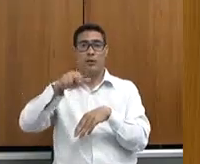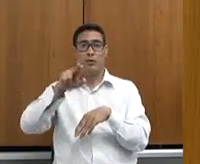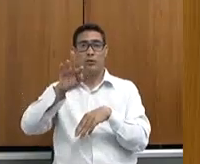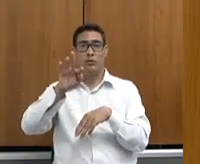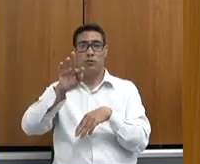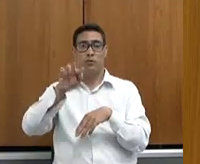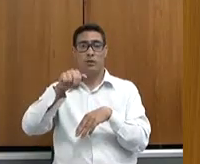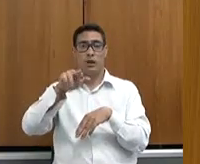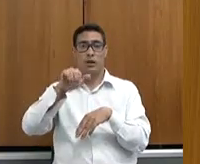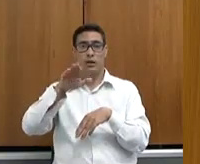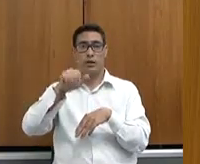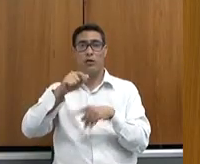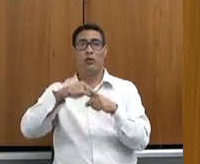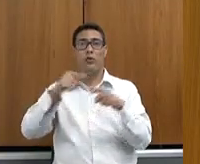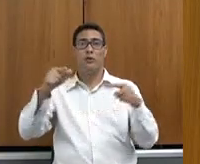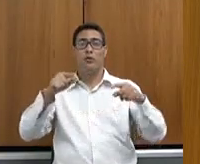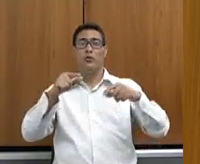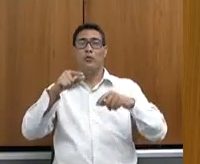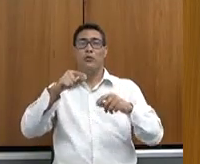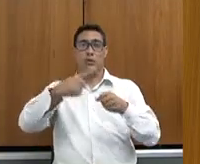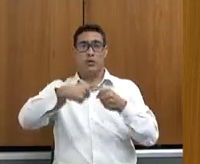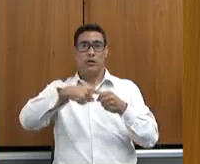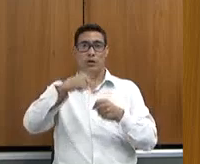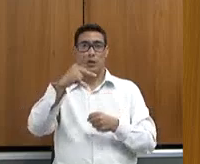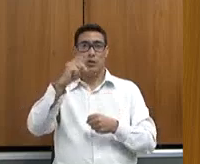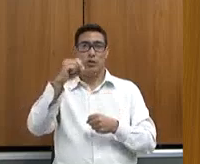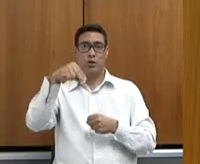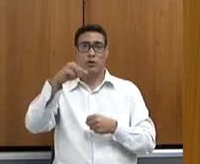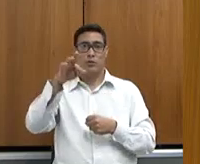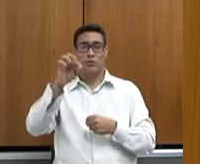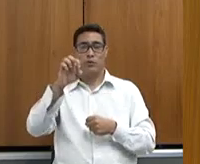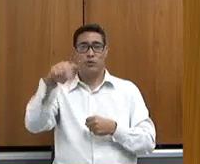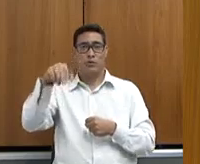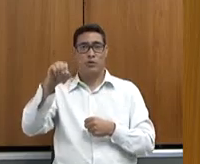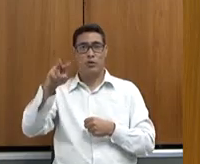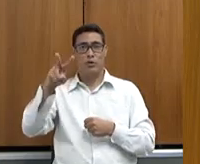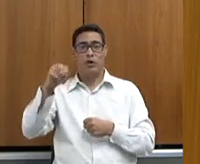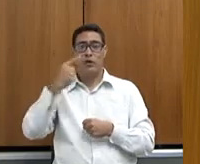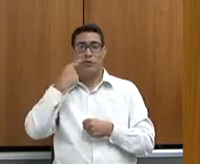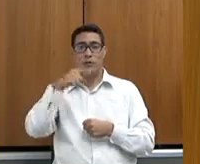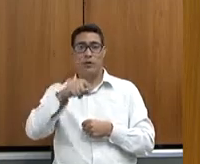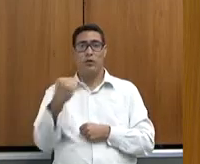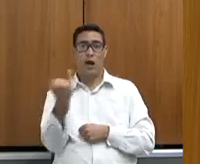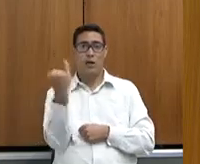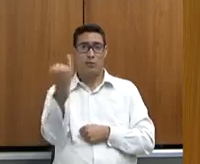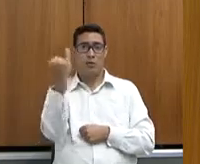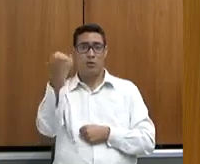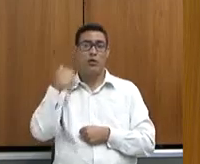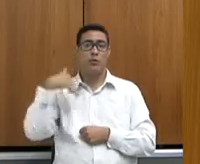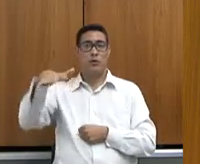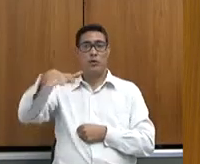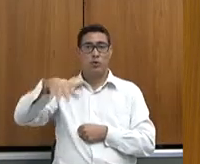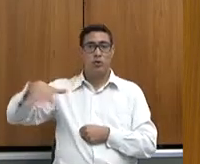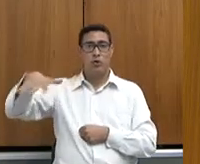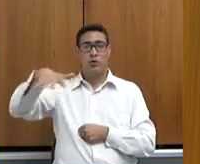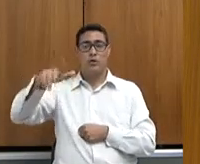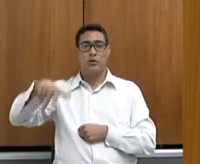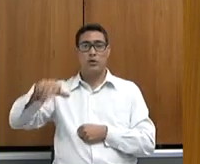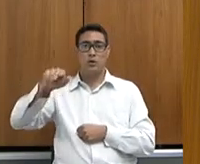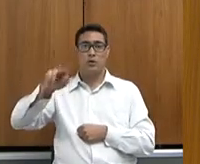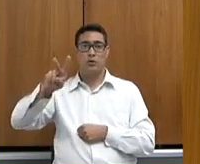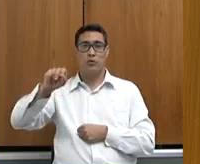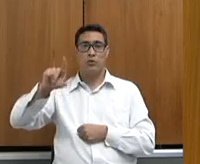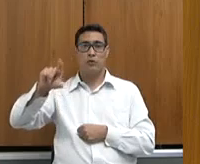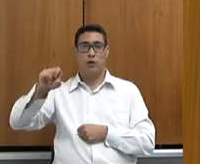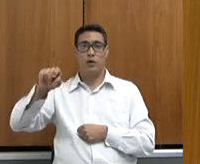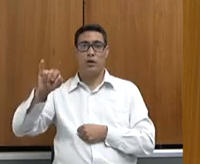Ponte Nova da EMATER, tendo em vista a sua importância para toda a região do Vale do Piranga. A